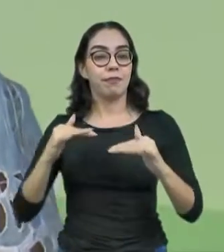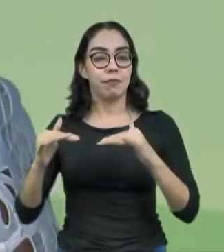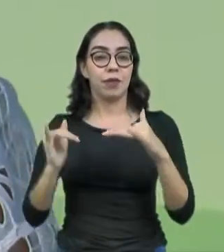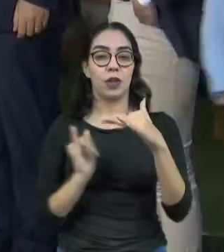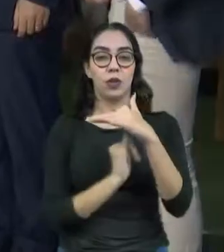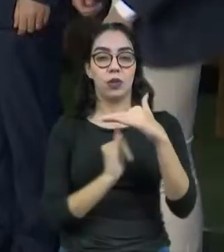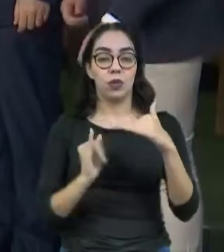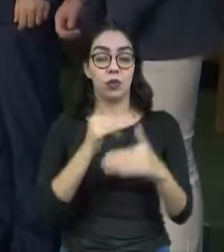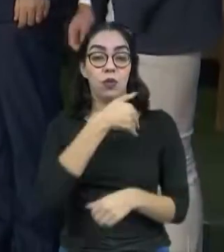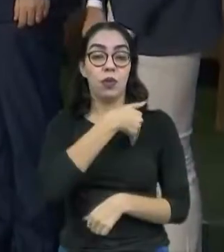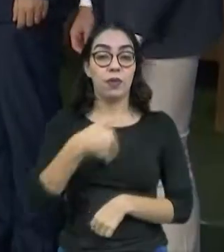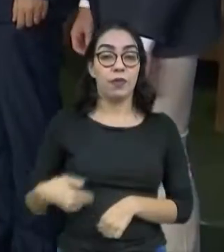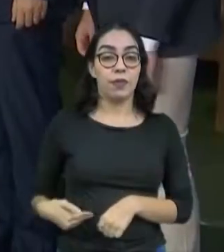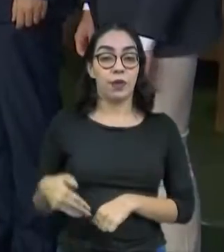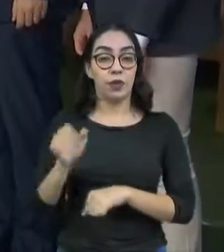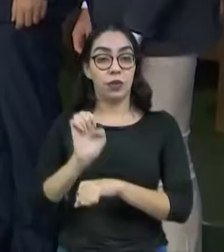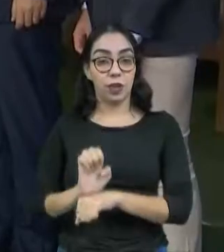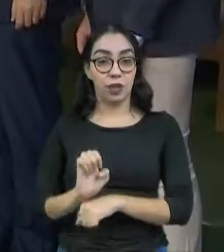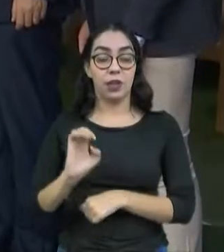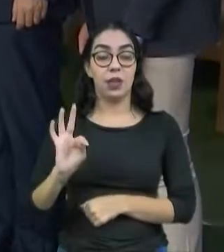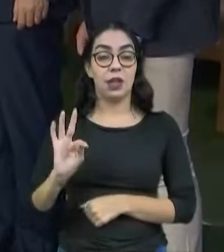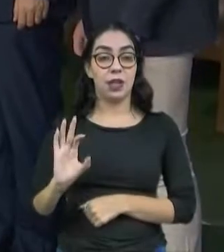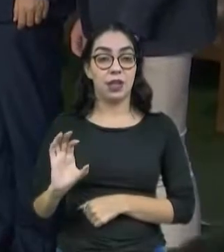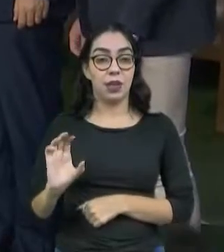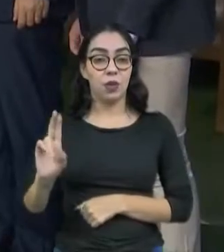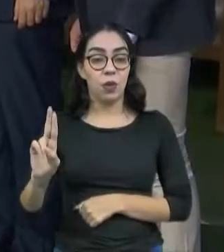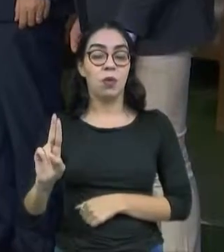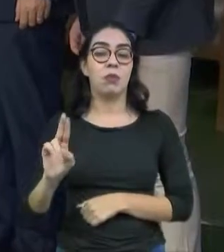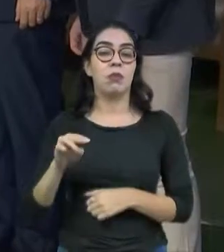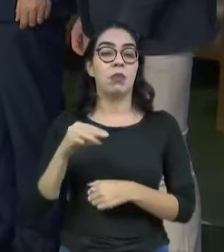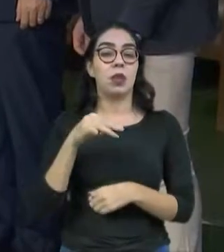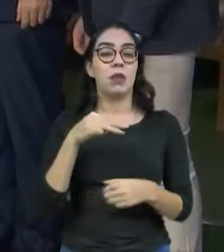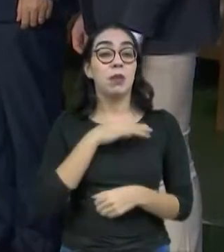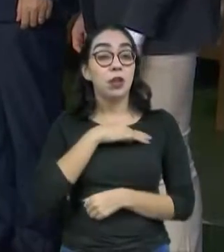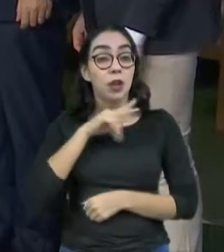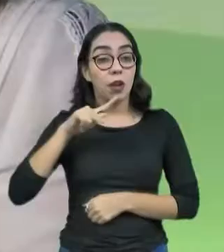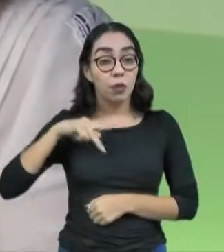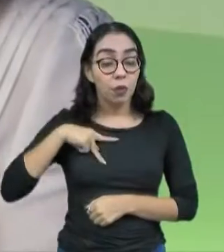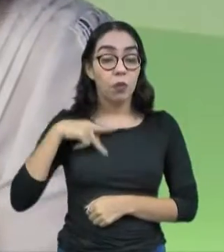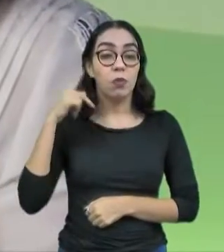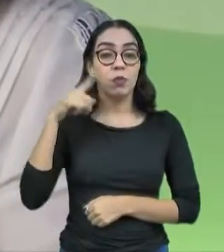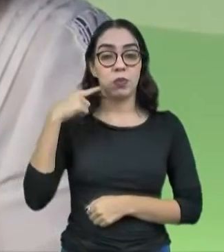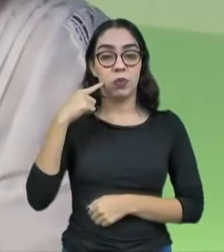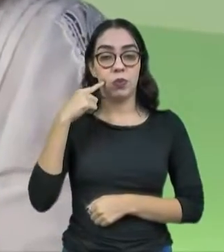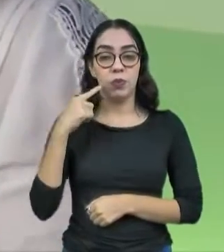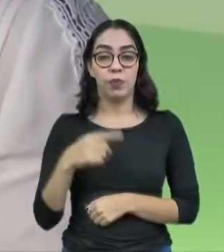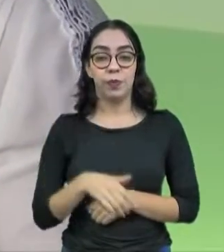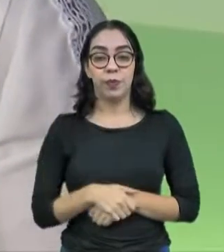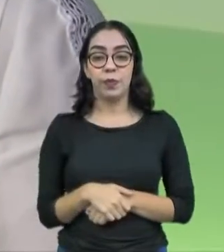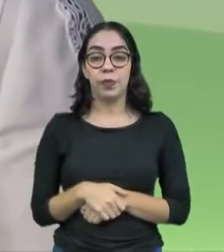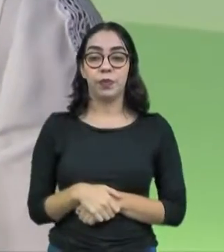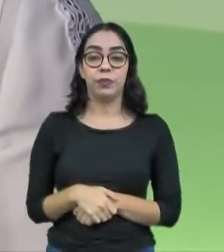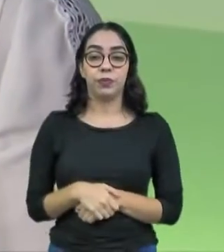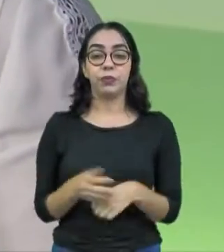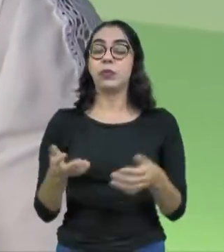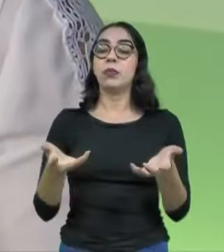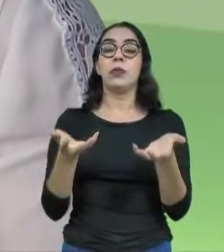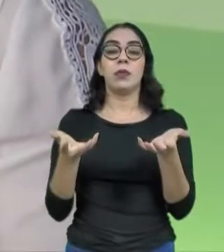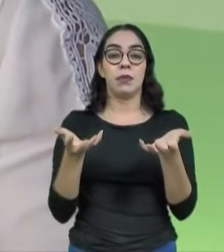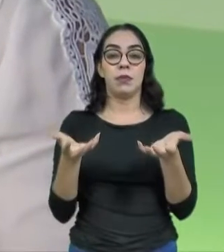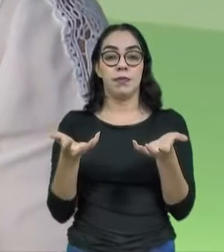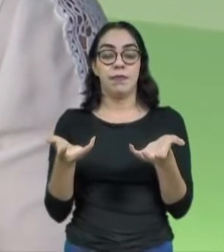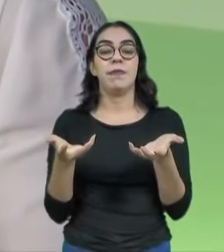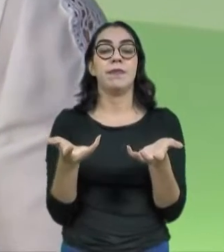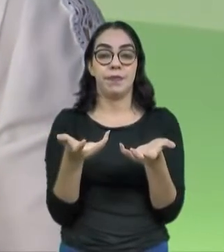Governo do Estado, Tribunal de Contas, Ministério Público e Ordem dos Advogados do Brasil para propagar o diálogo na redução da